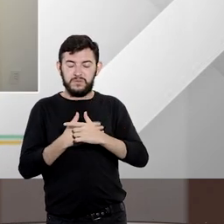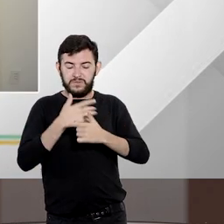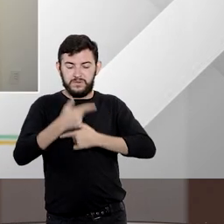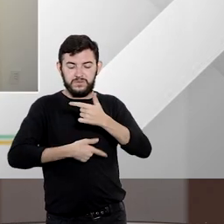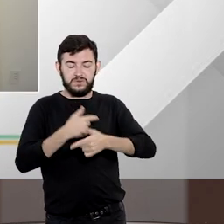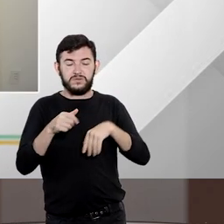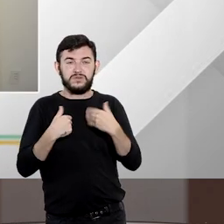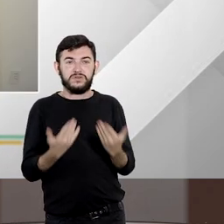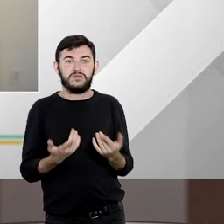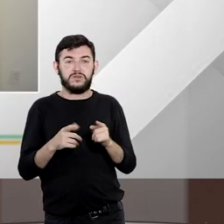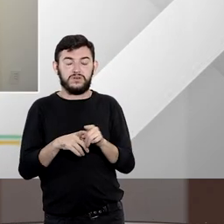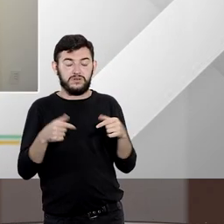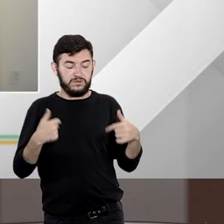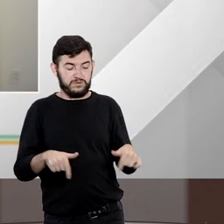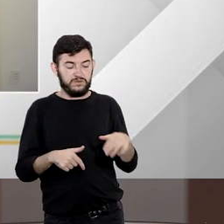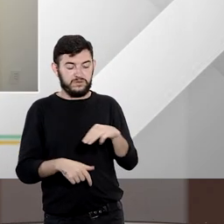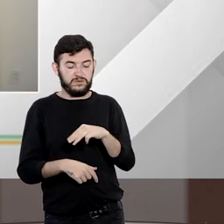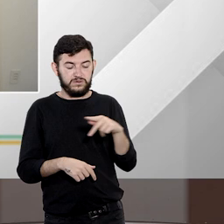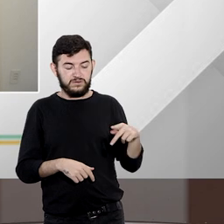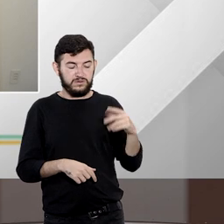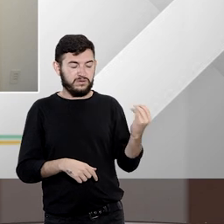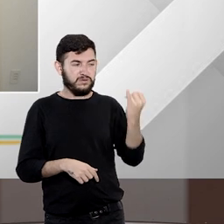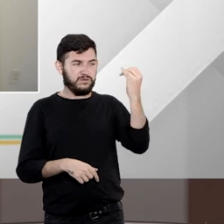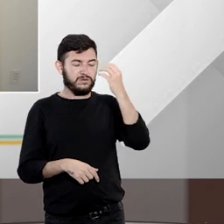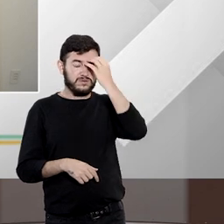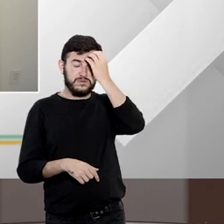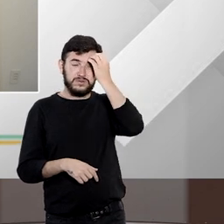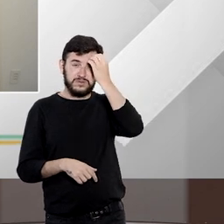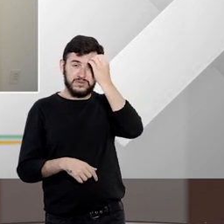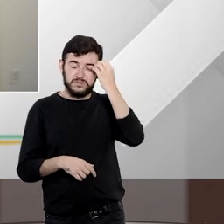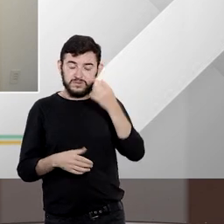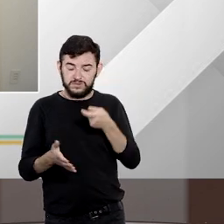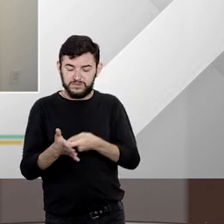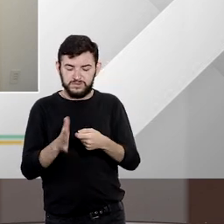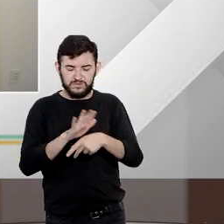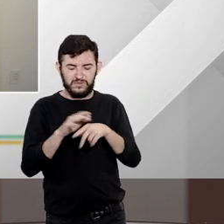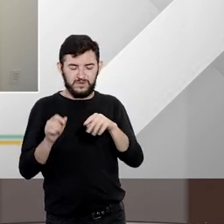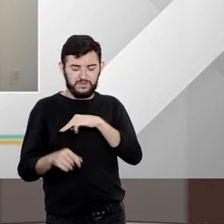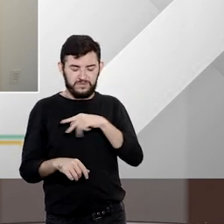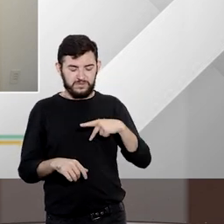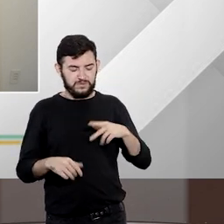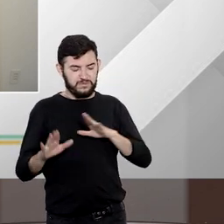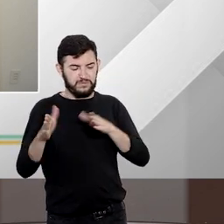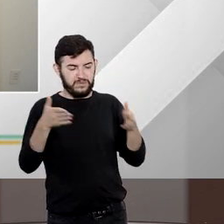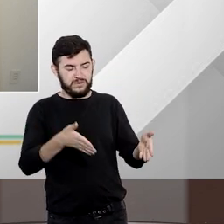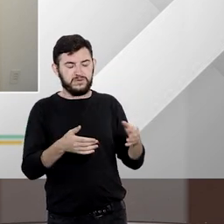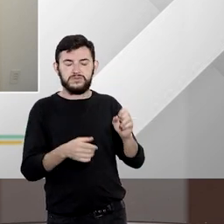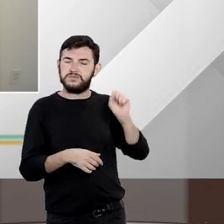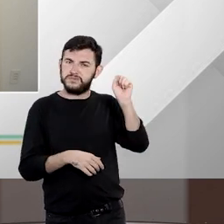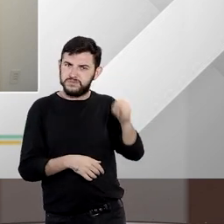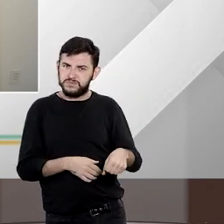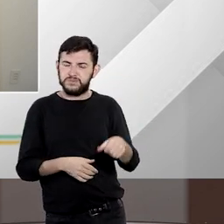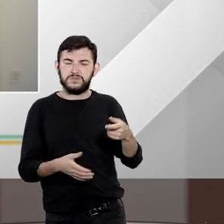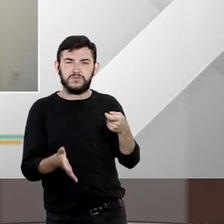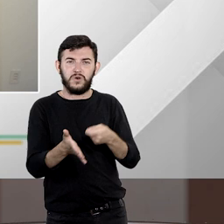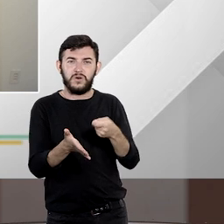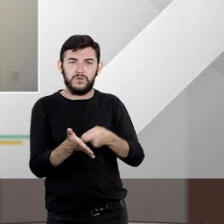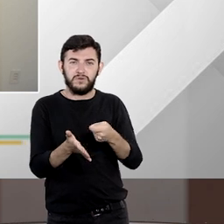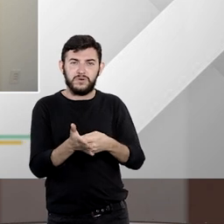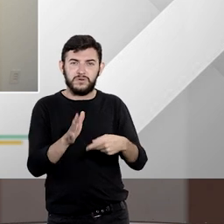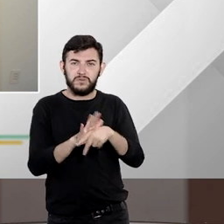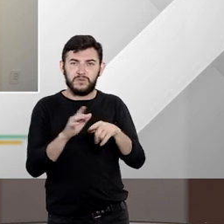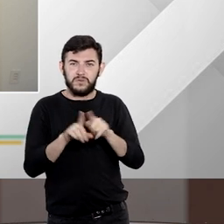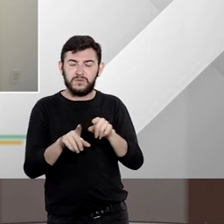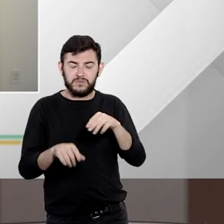MP como seria obrigatório então a participação do Ministério Público é obrigatório a participação do MP